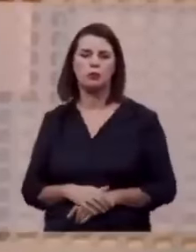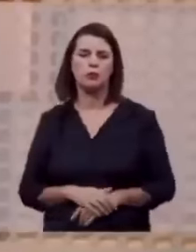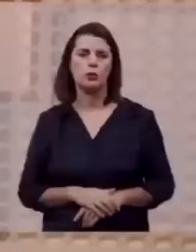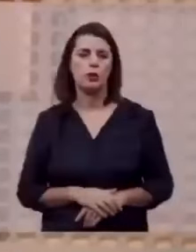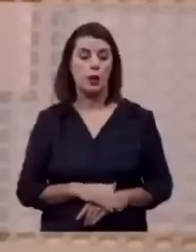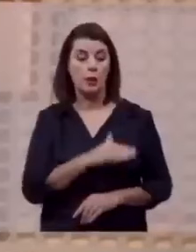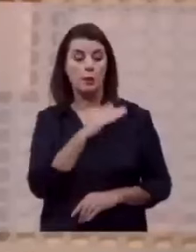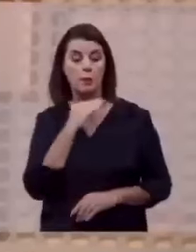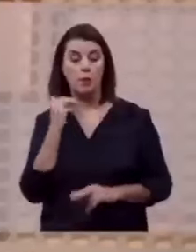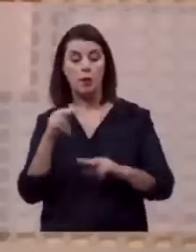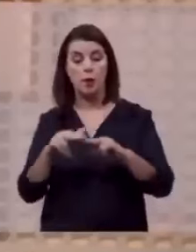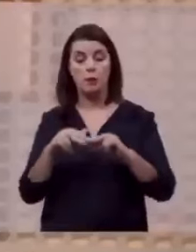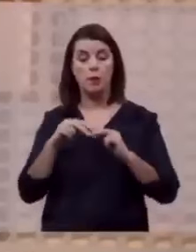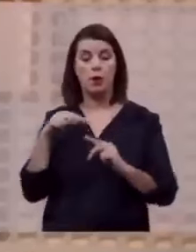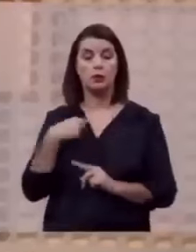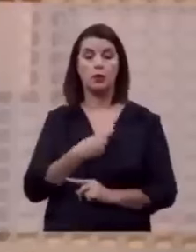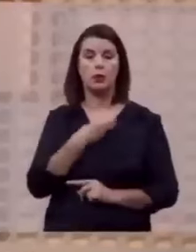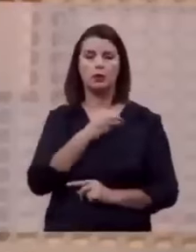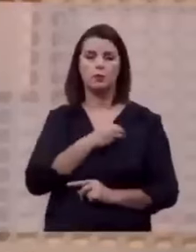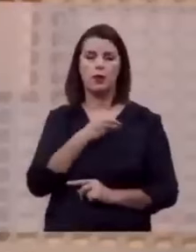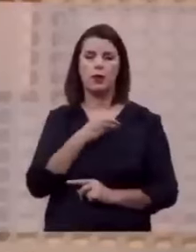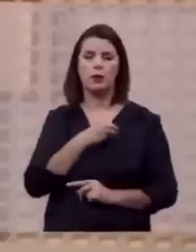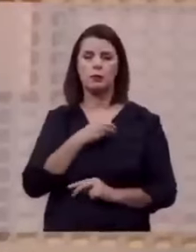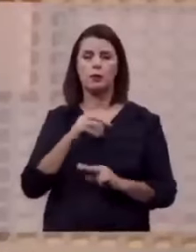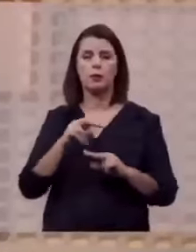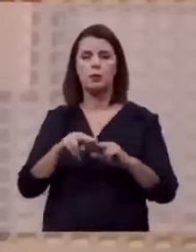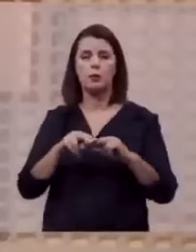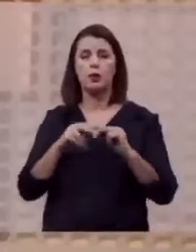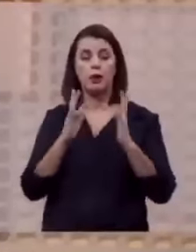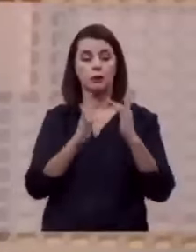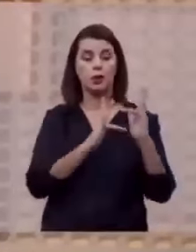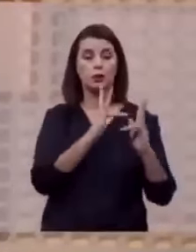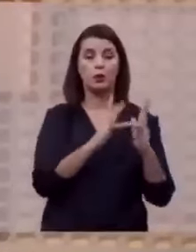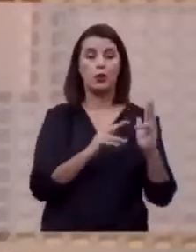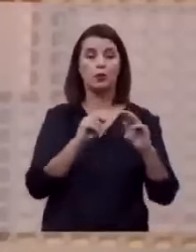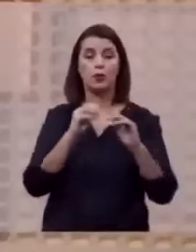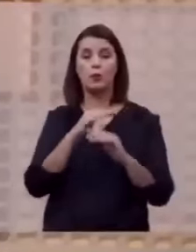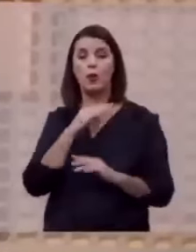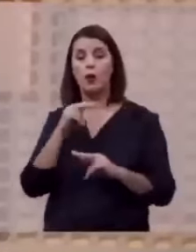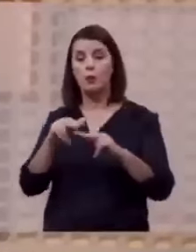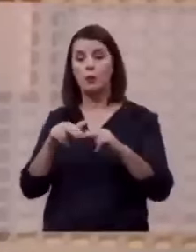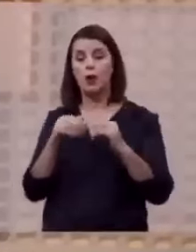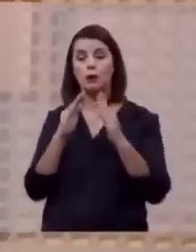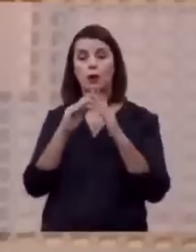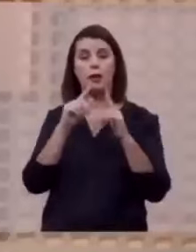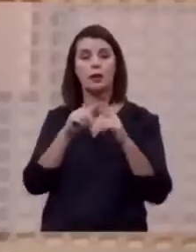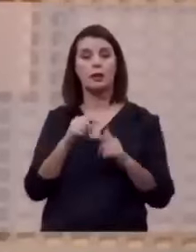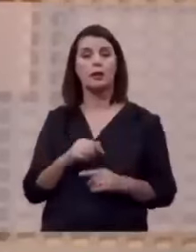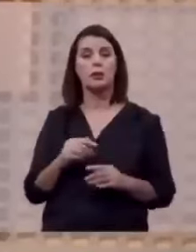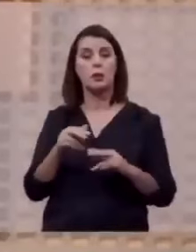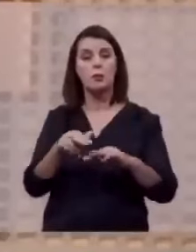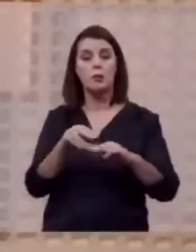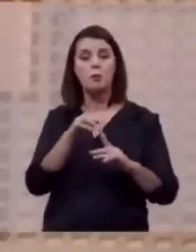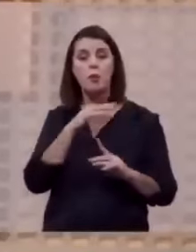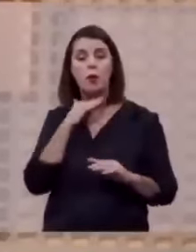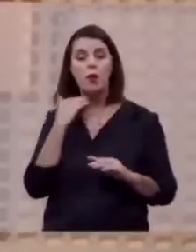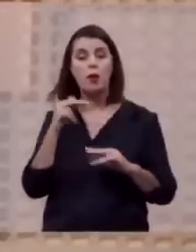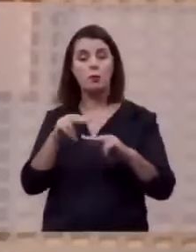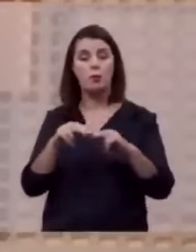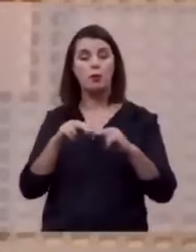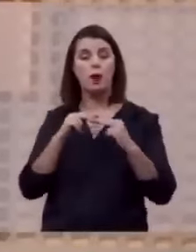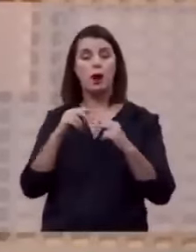Ele morreu pelos nossos pecados, ele morreu pela sua noiva, ele morreu pela sua igreja, ele morreu pelas suas ovelhas, ele